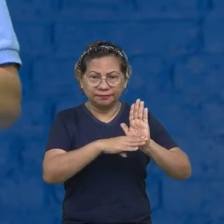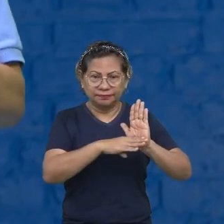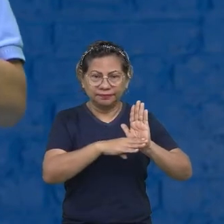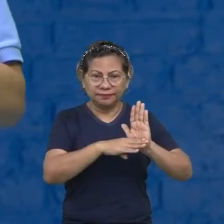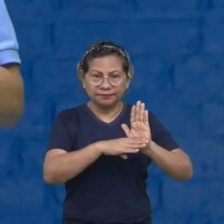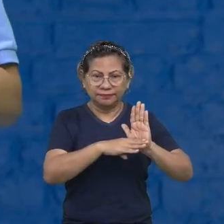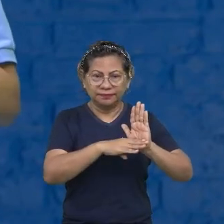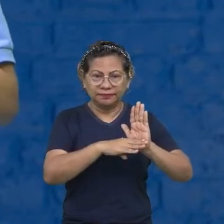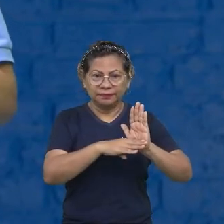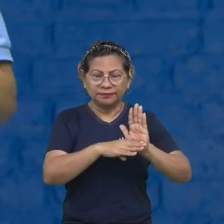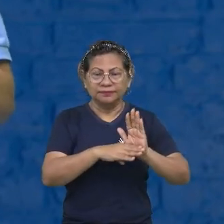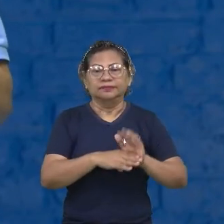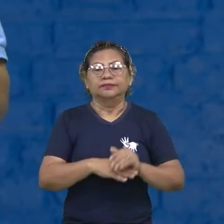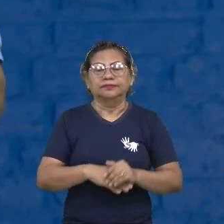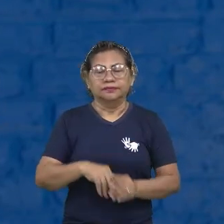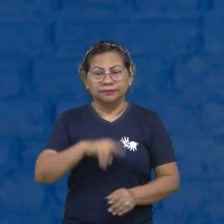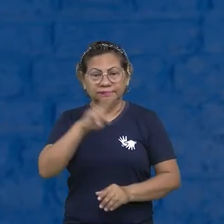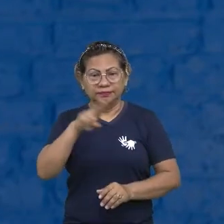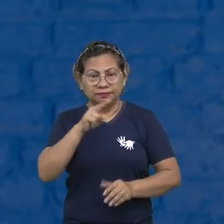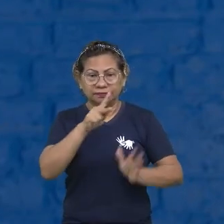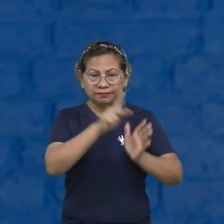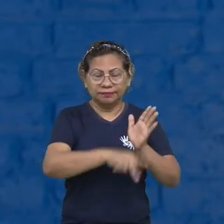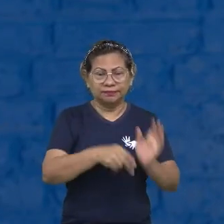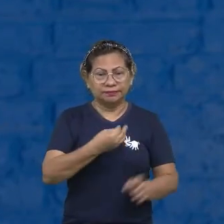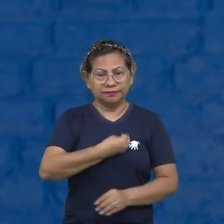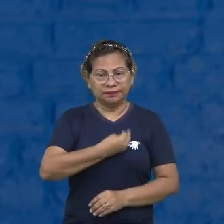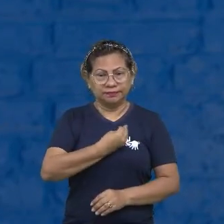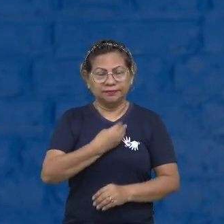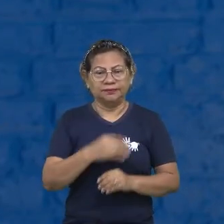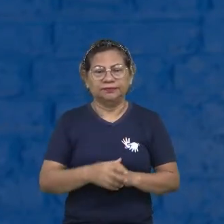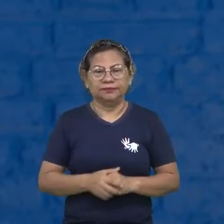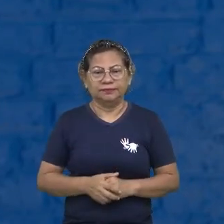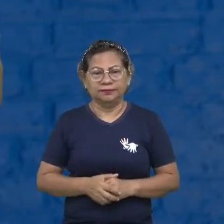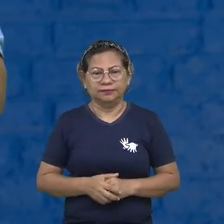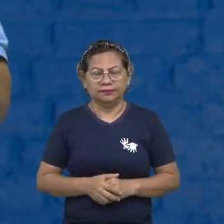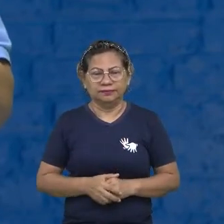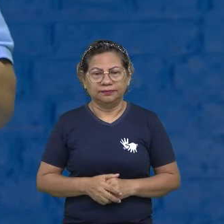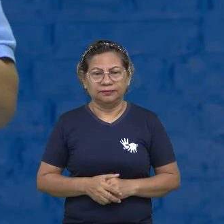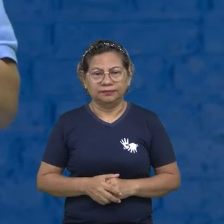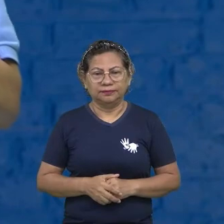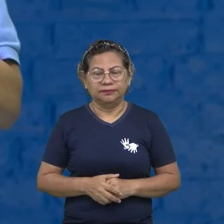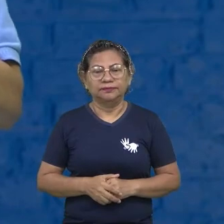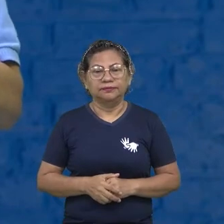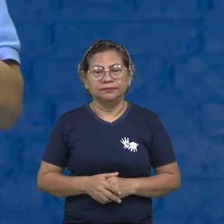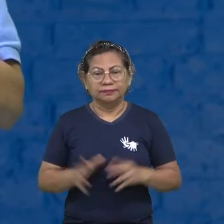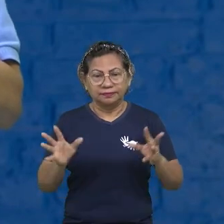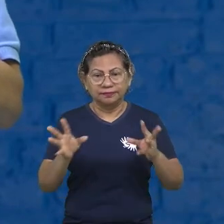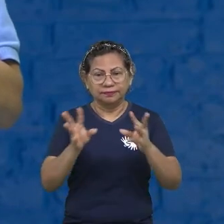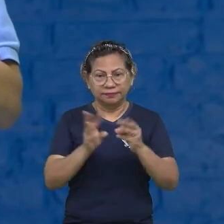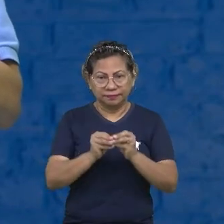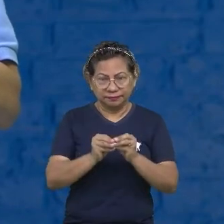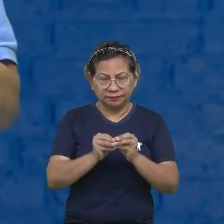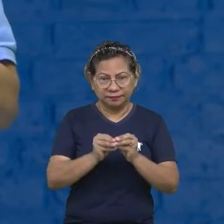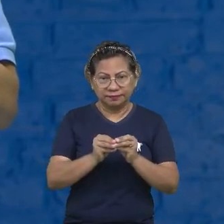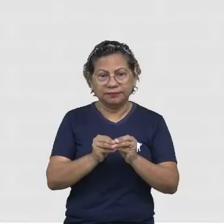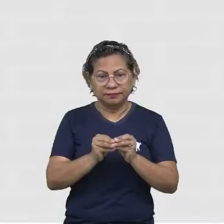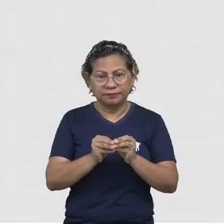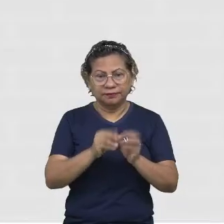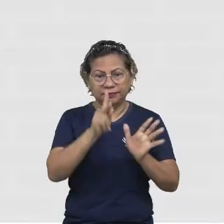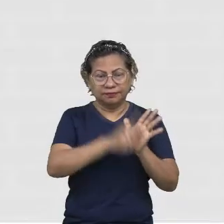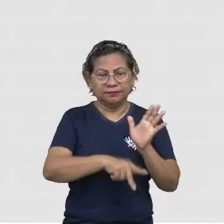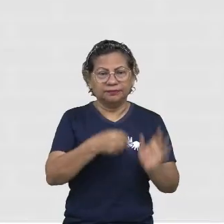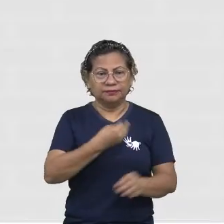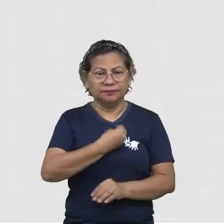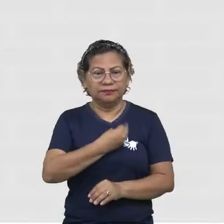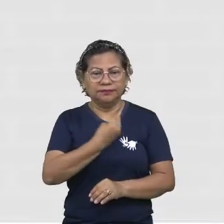Através do projeto de vida. E aí, vamos dar uma revisada aí no nosso projeto de vida?